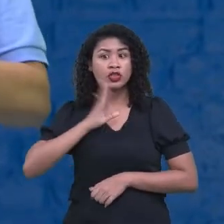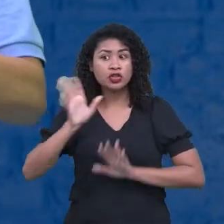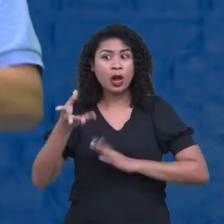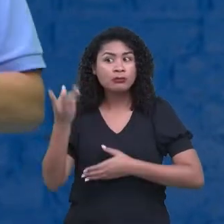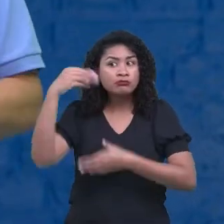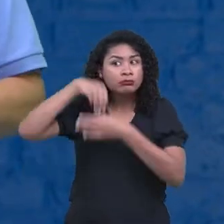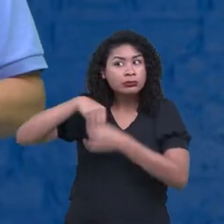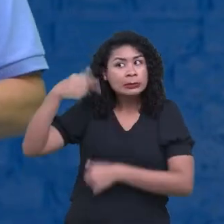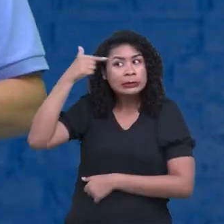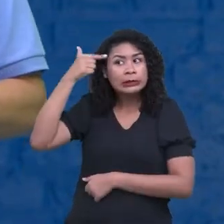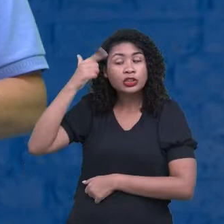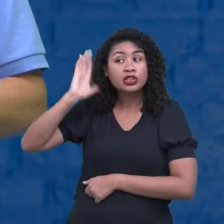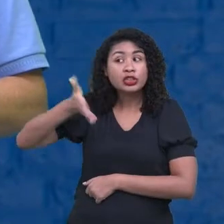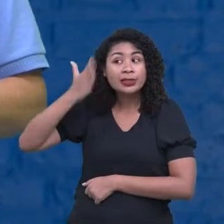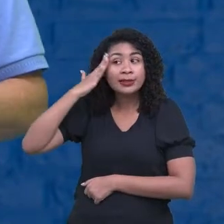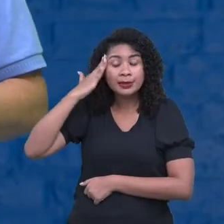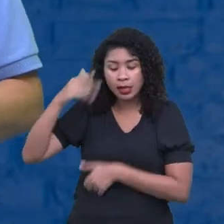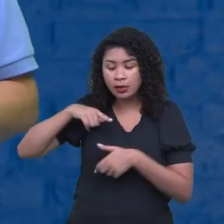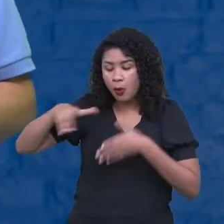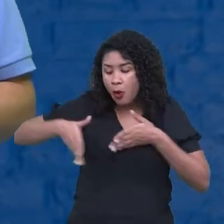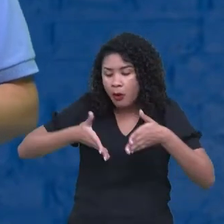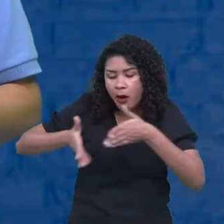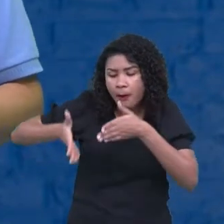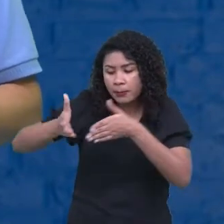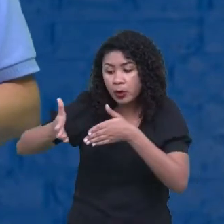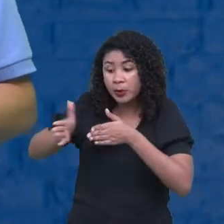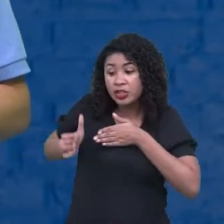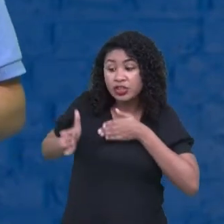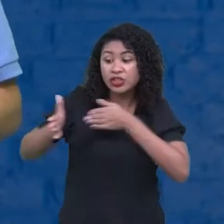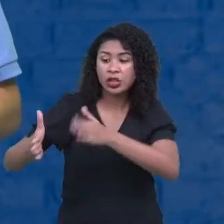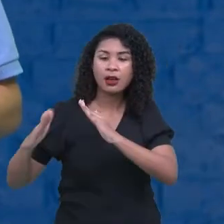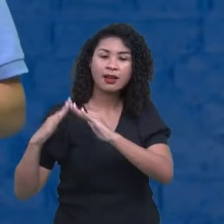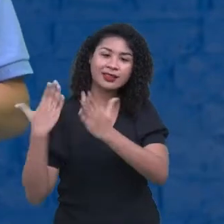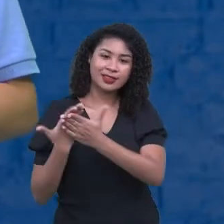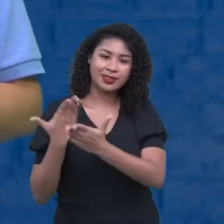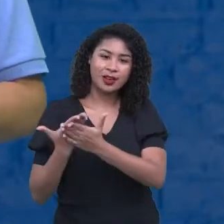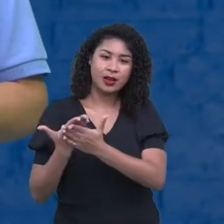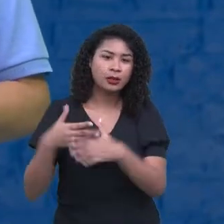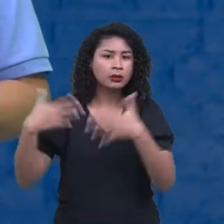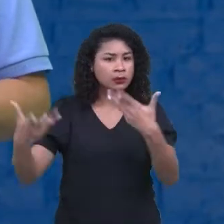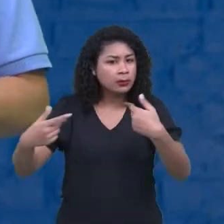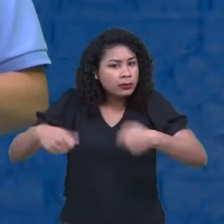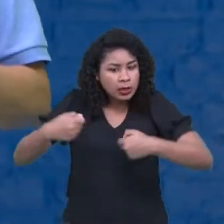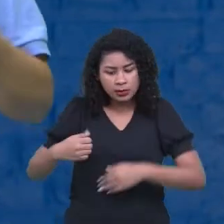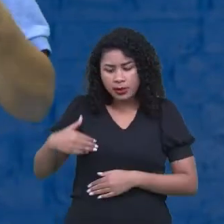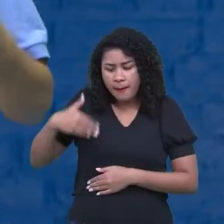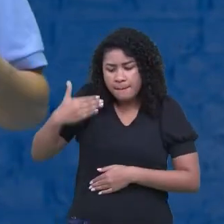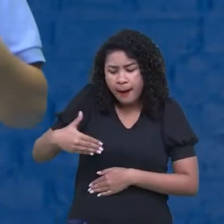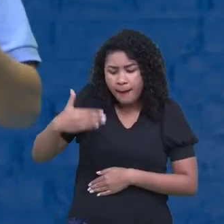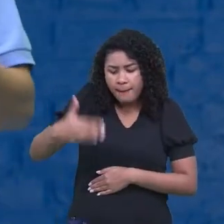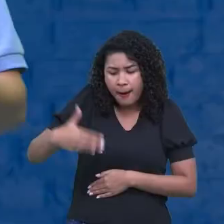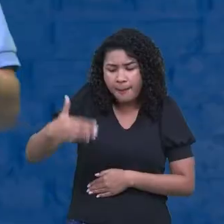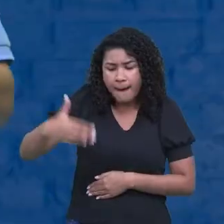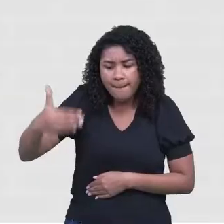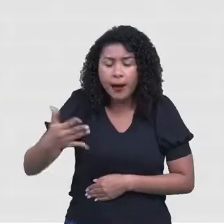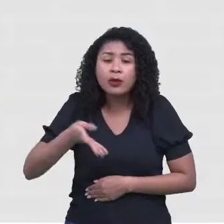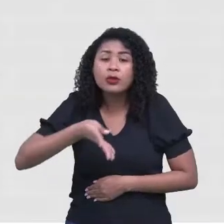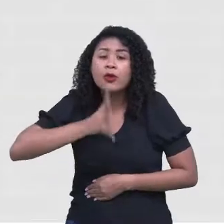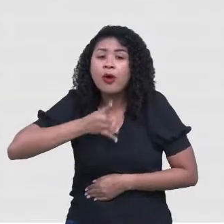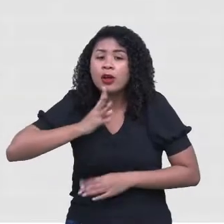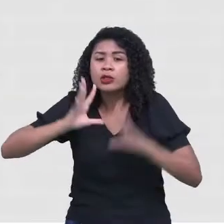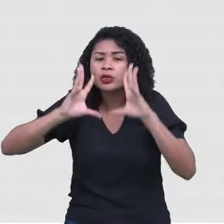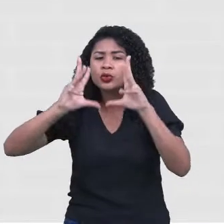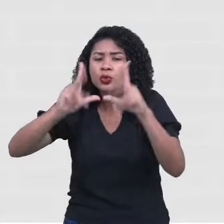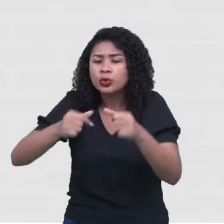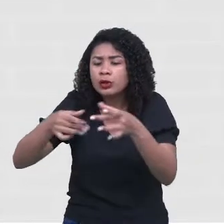acontece dessa forma. Elaborar o passo a passo que eu tenho que seguir. E quais são as habilidades